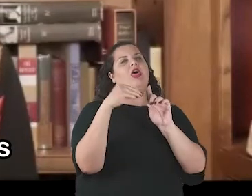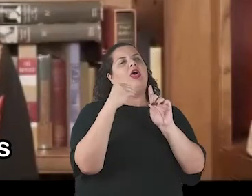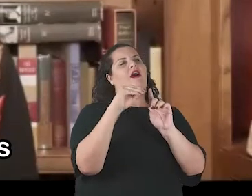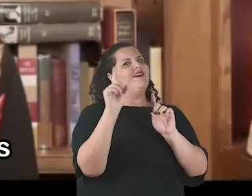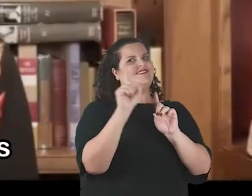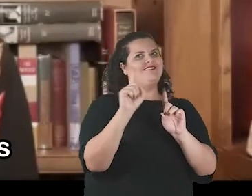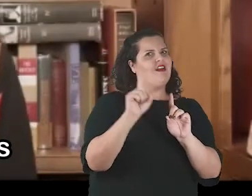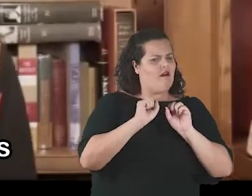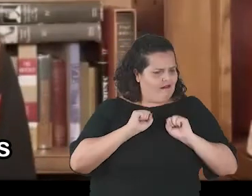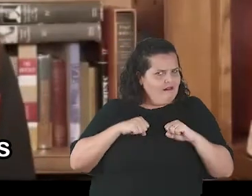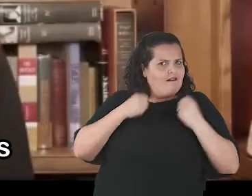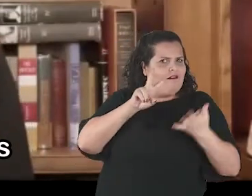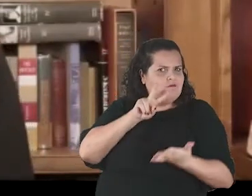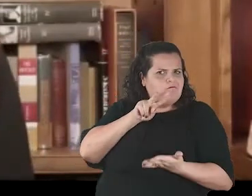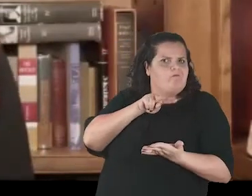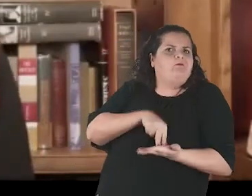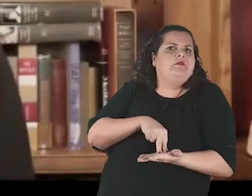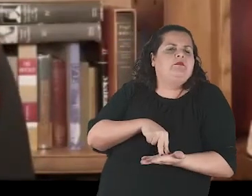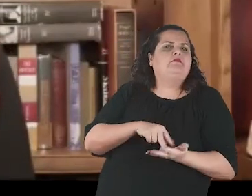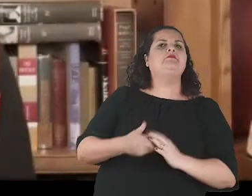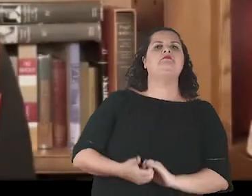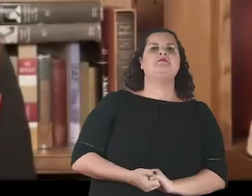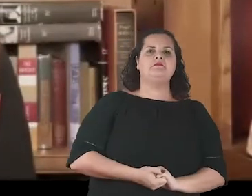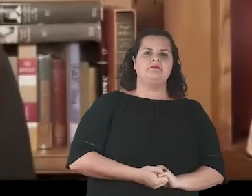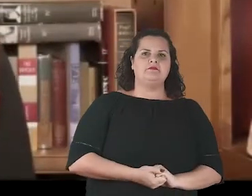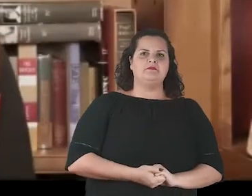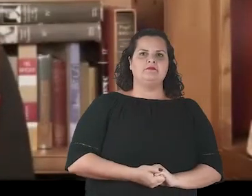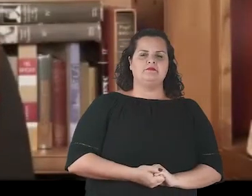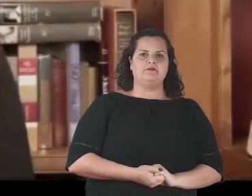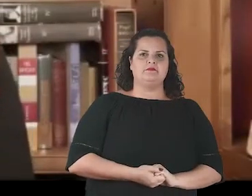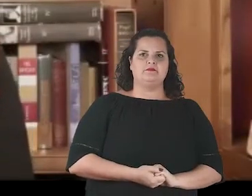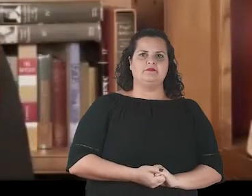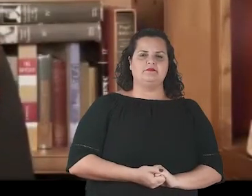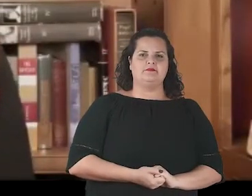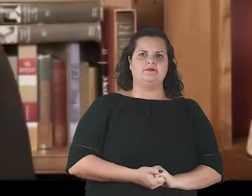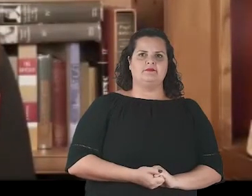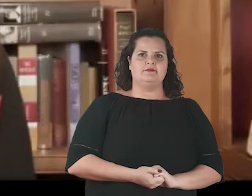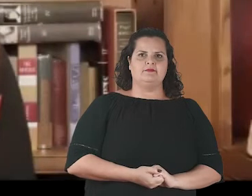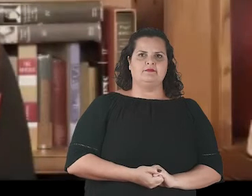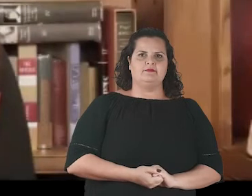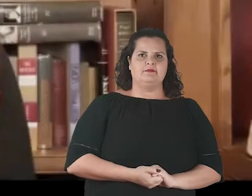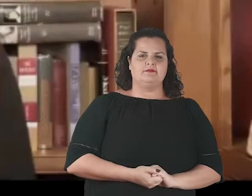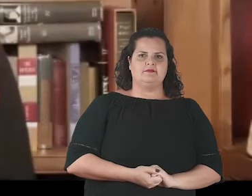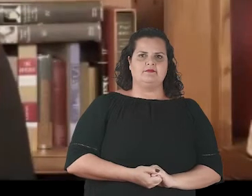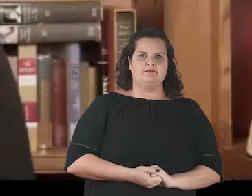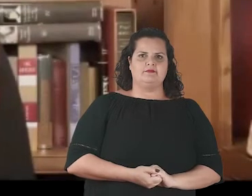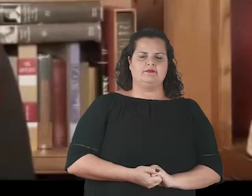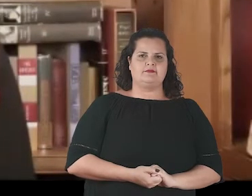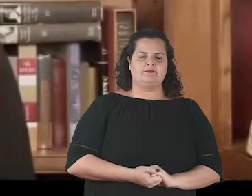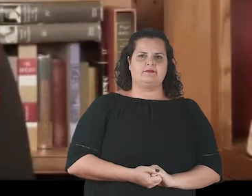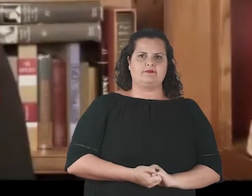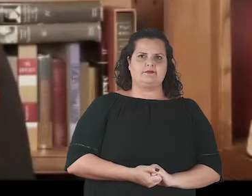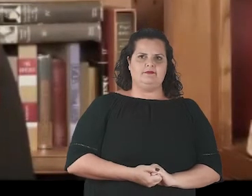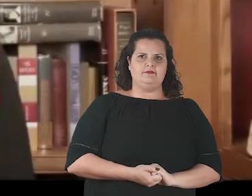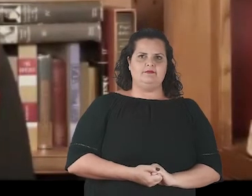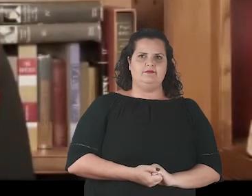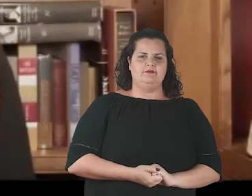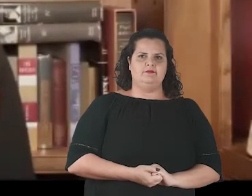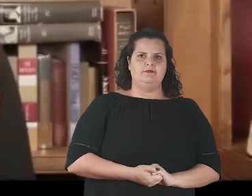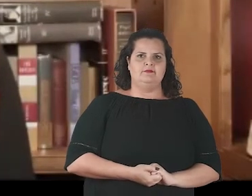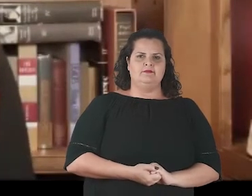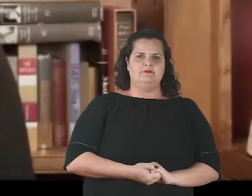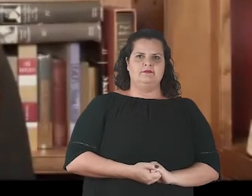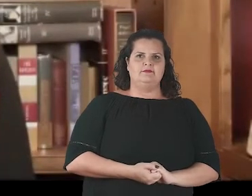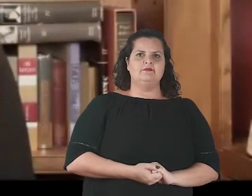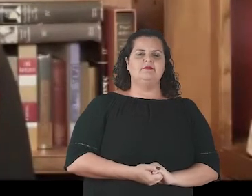crianças e experts como vocês do mundo todo, os mais jovens não são